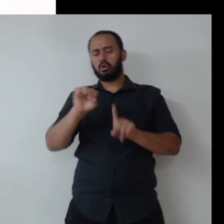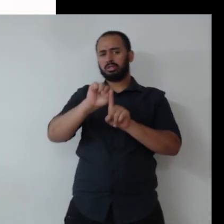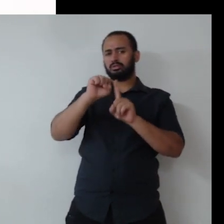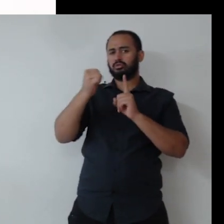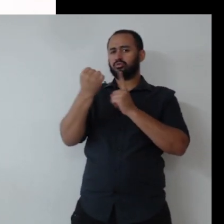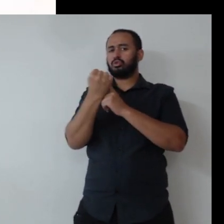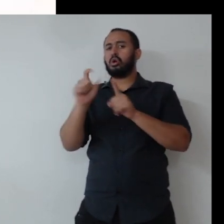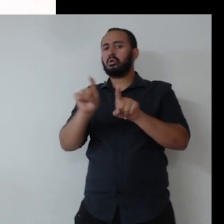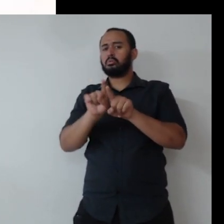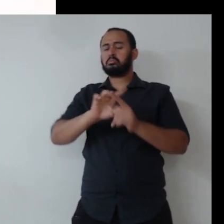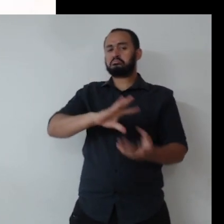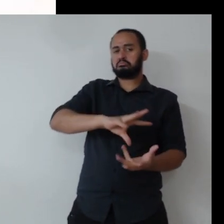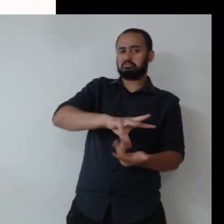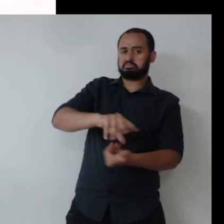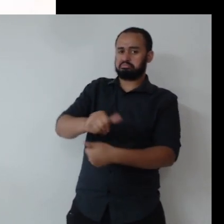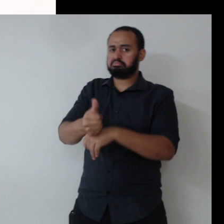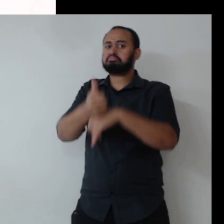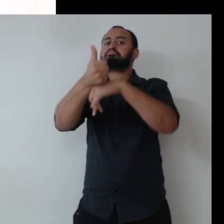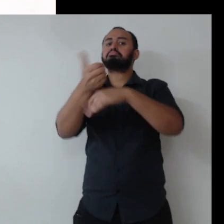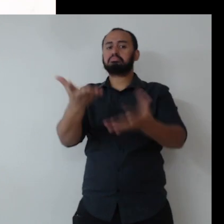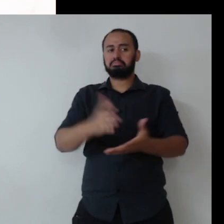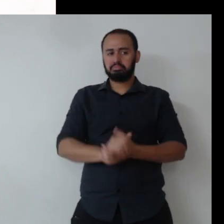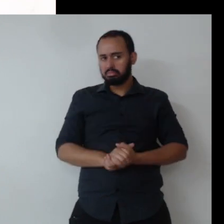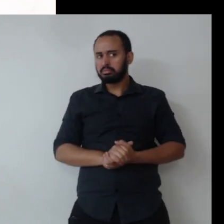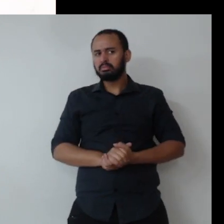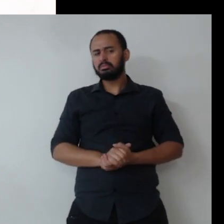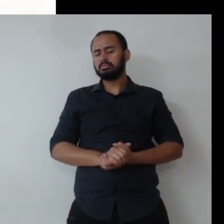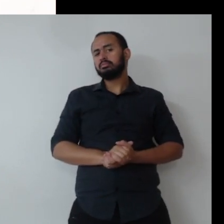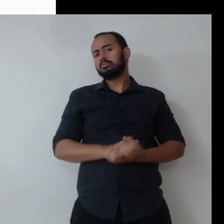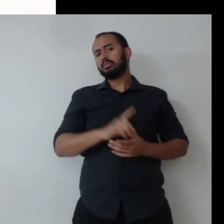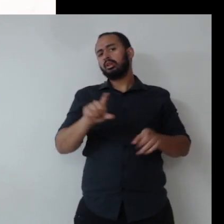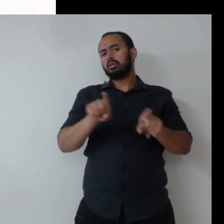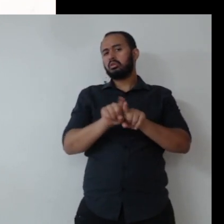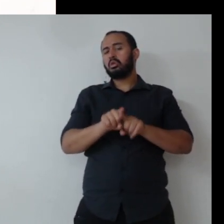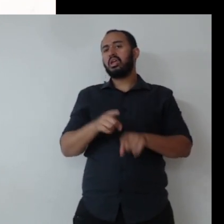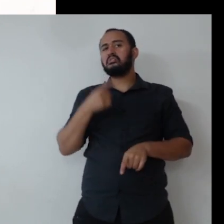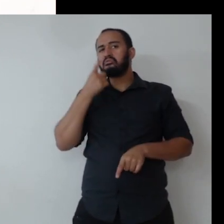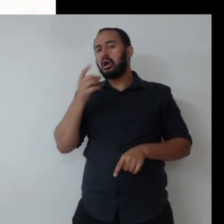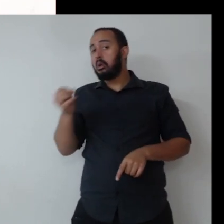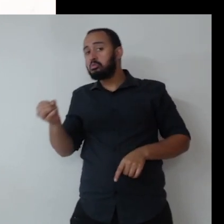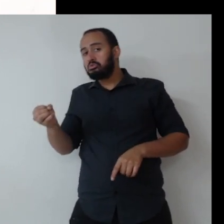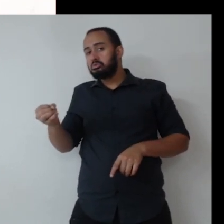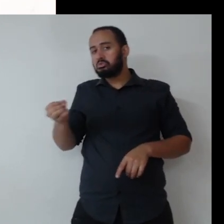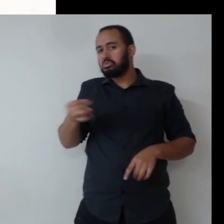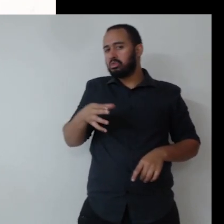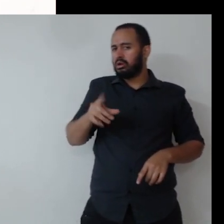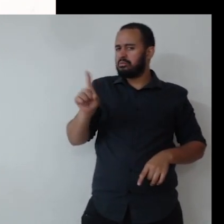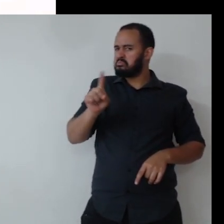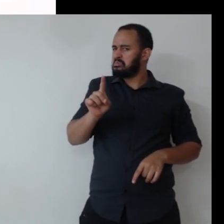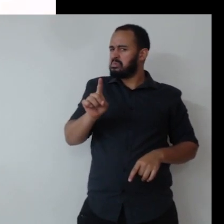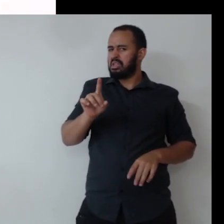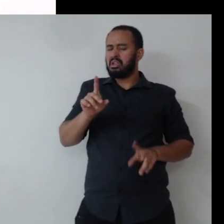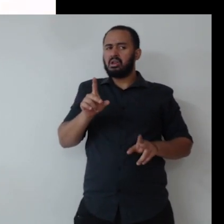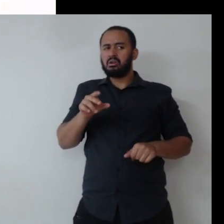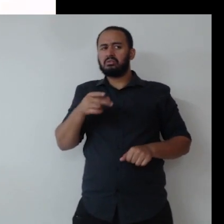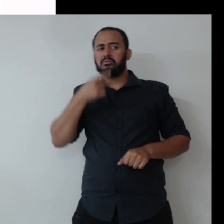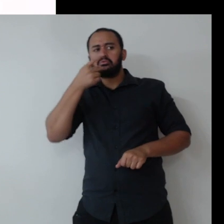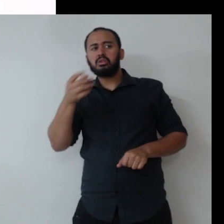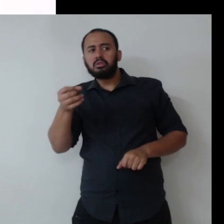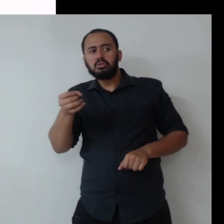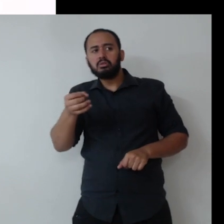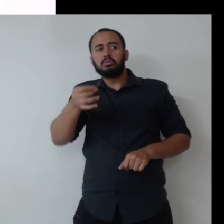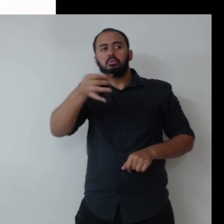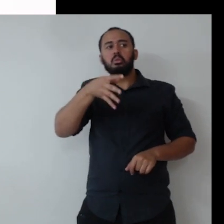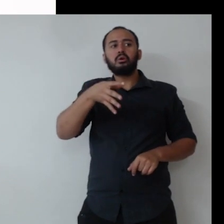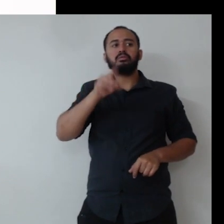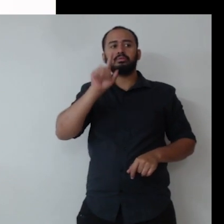e de sustentabilidade. Bem, ela traz, primeiro, uma novidade que também não é novidade, o desenvolvimento nacional sustentável, já quando ele foi